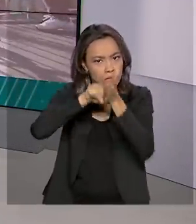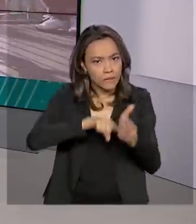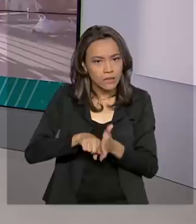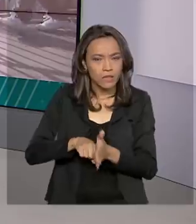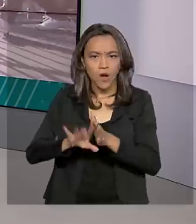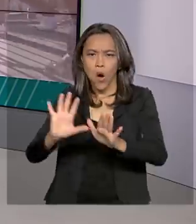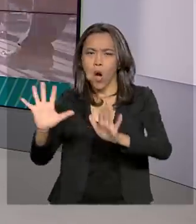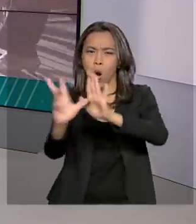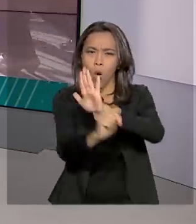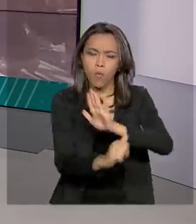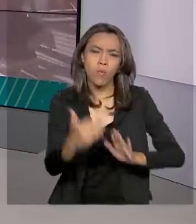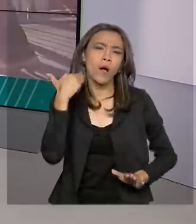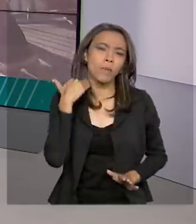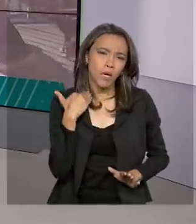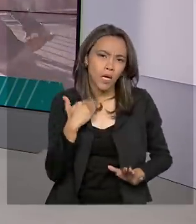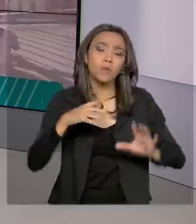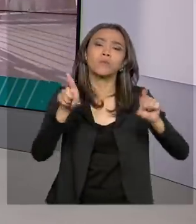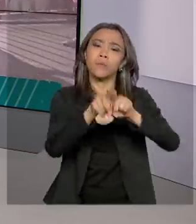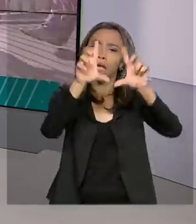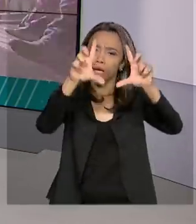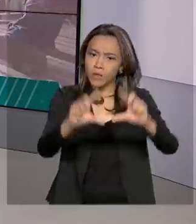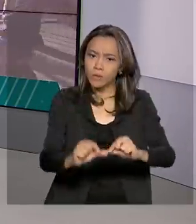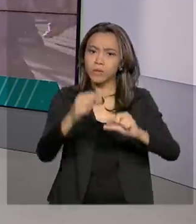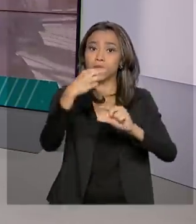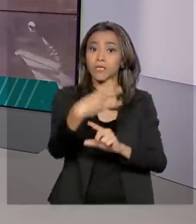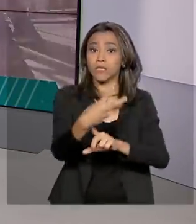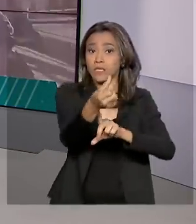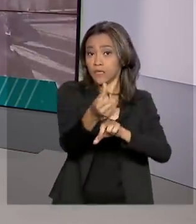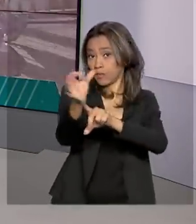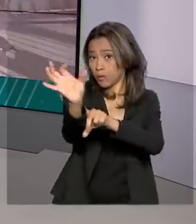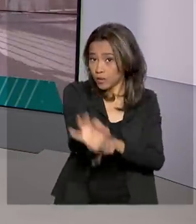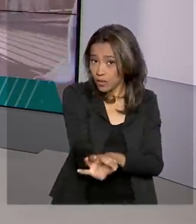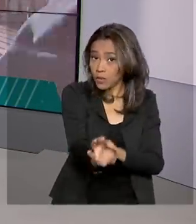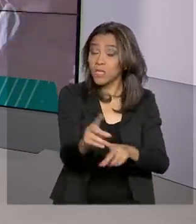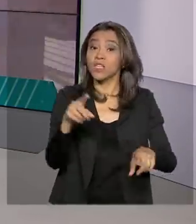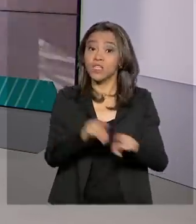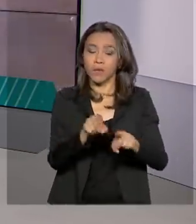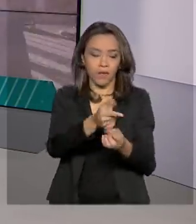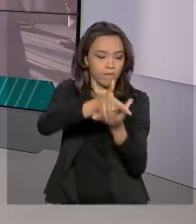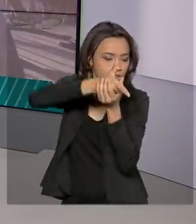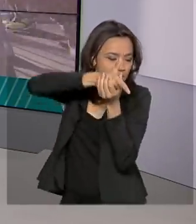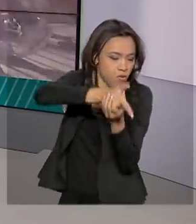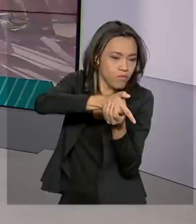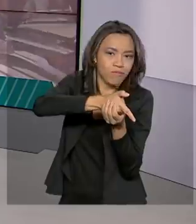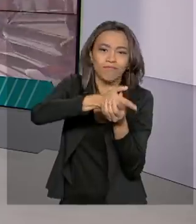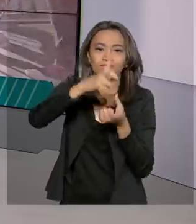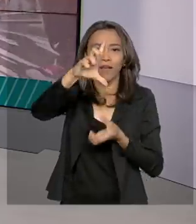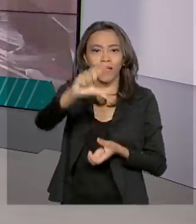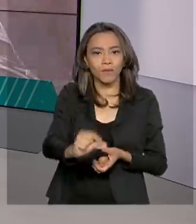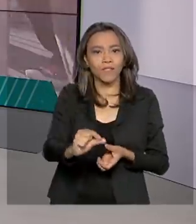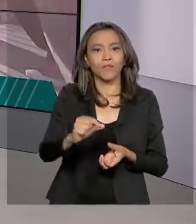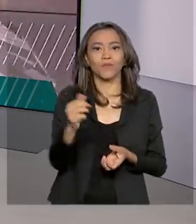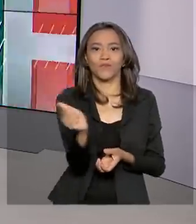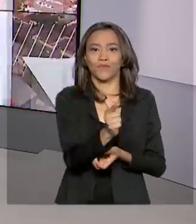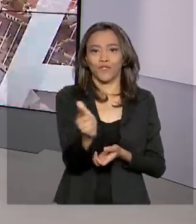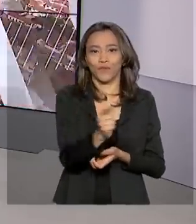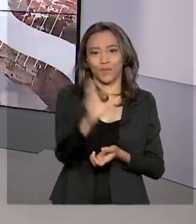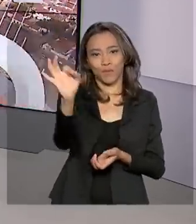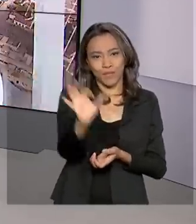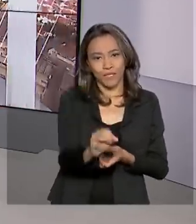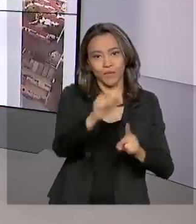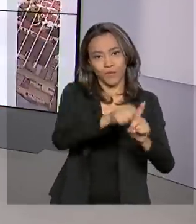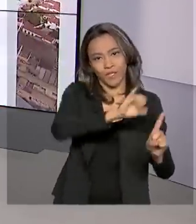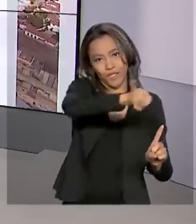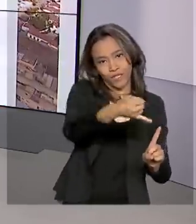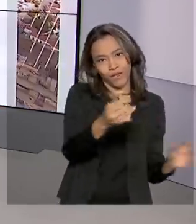instituições financeiras teve redução de 36% e os homicídios caíram 22% de janeiro a